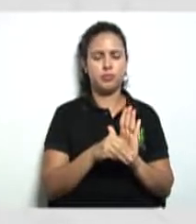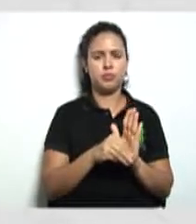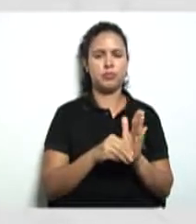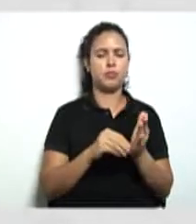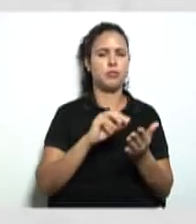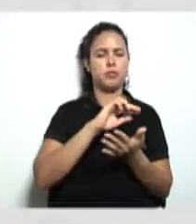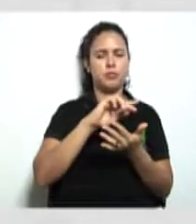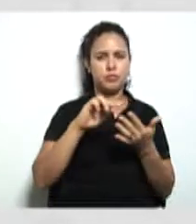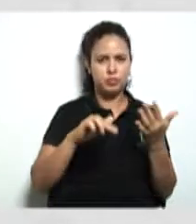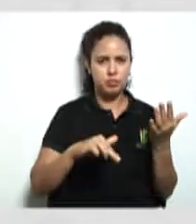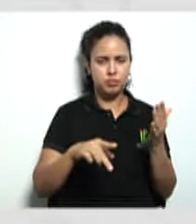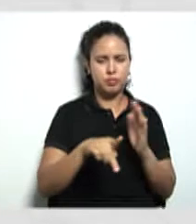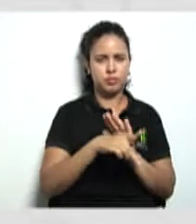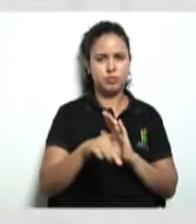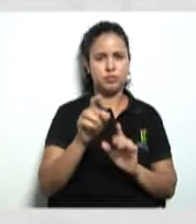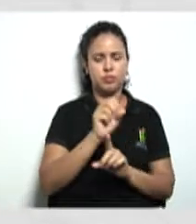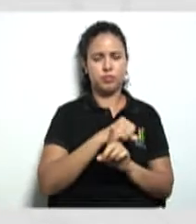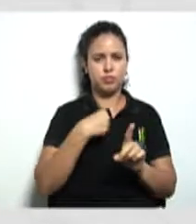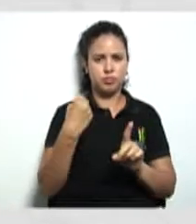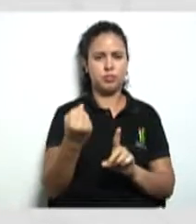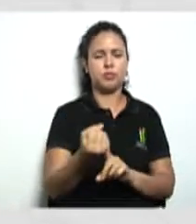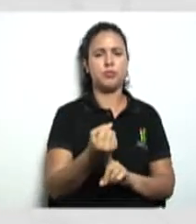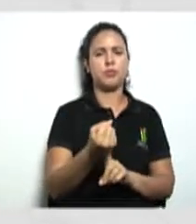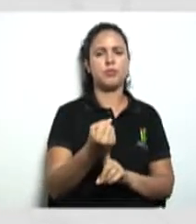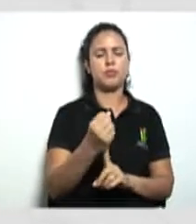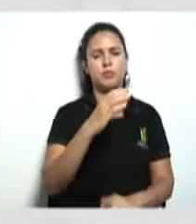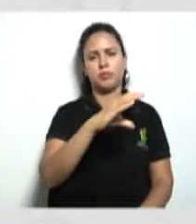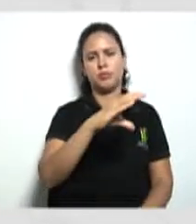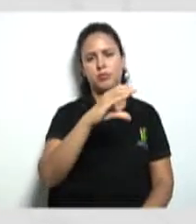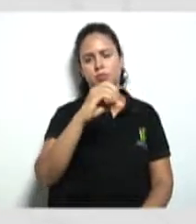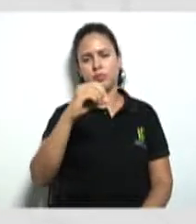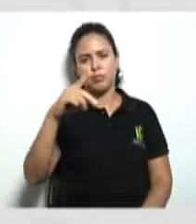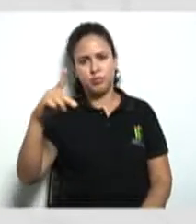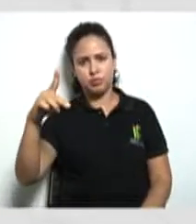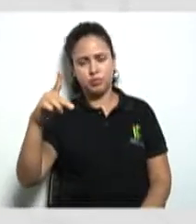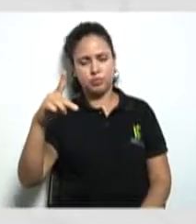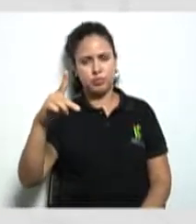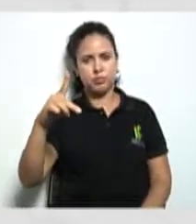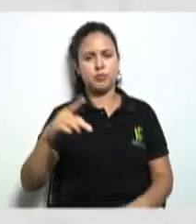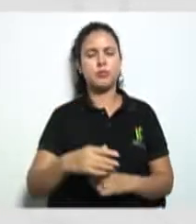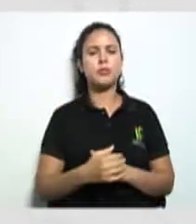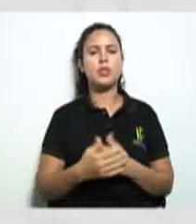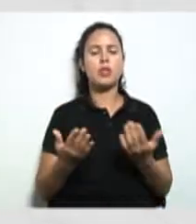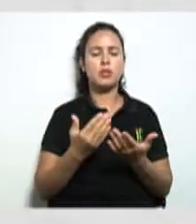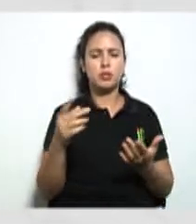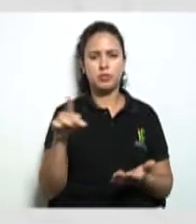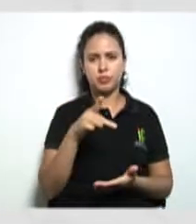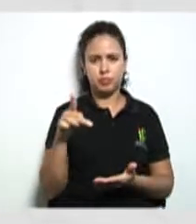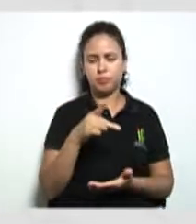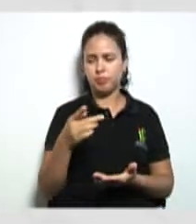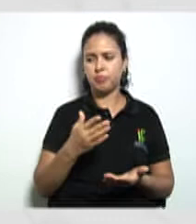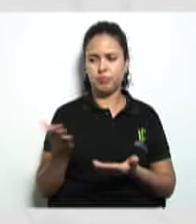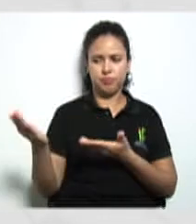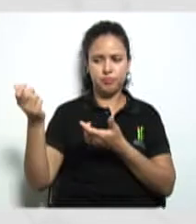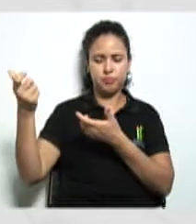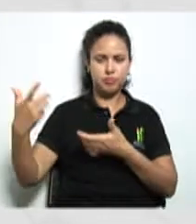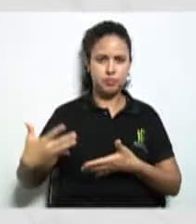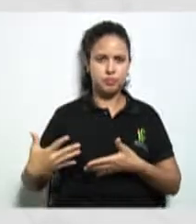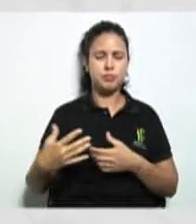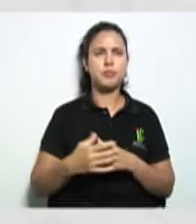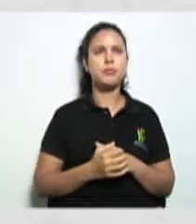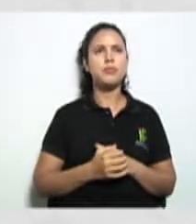elementos constitutivos das sociedades cooperativistas. Certo? Agora eu vou passar a palavra para a professora Marisette